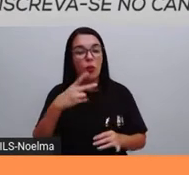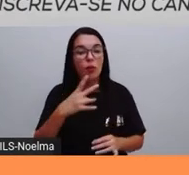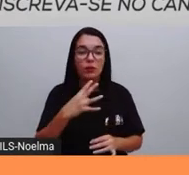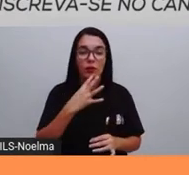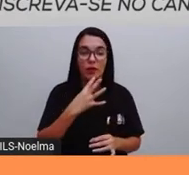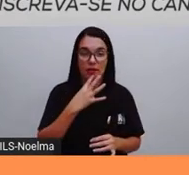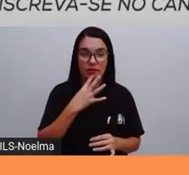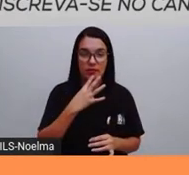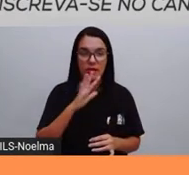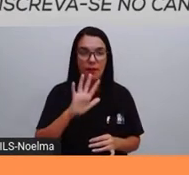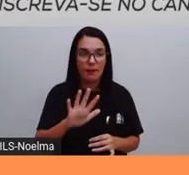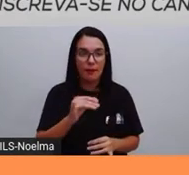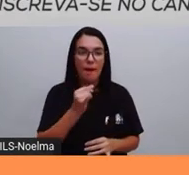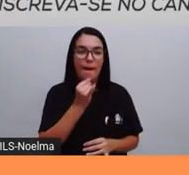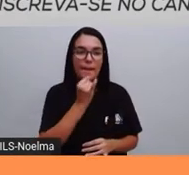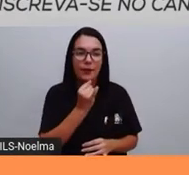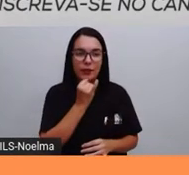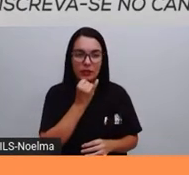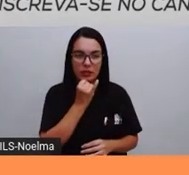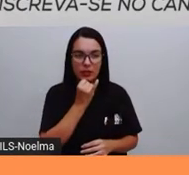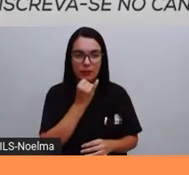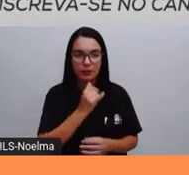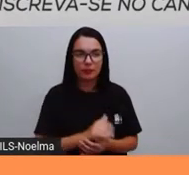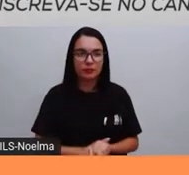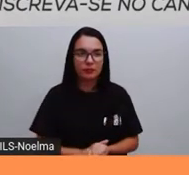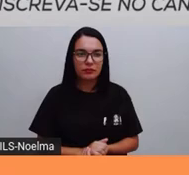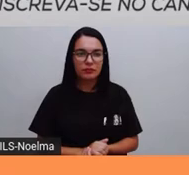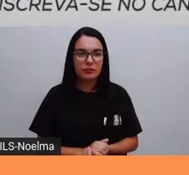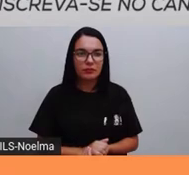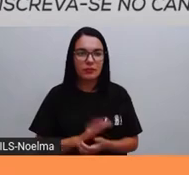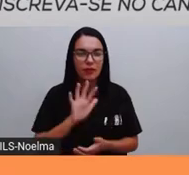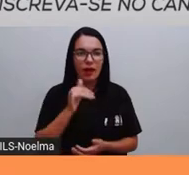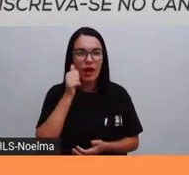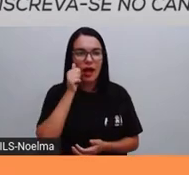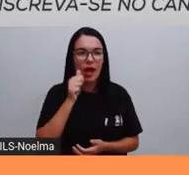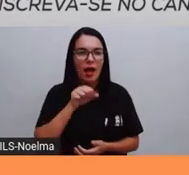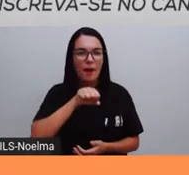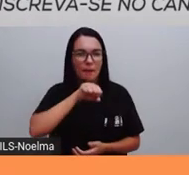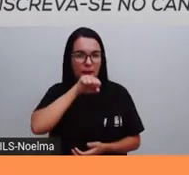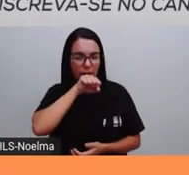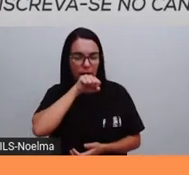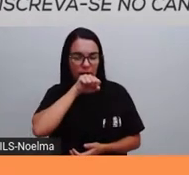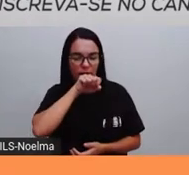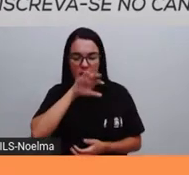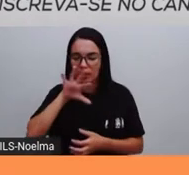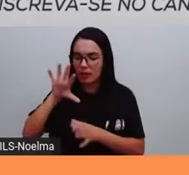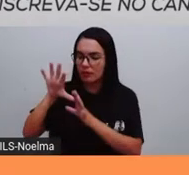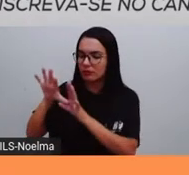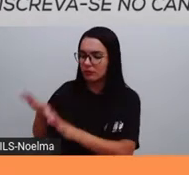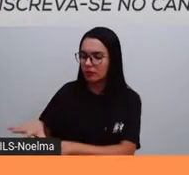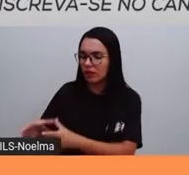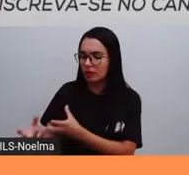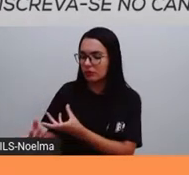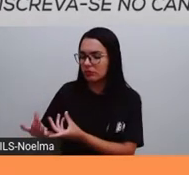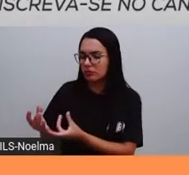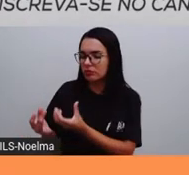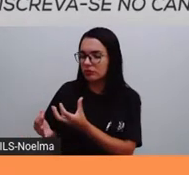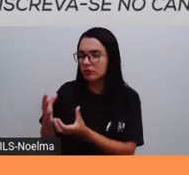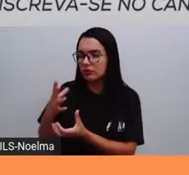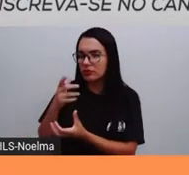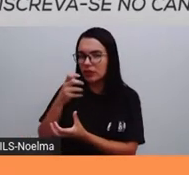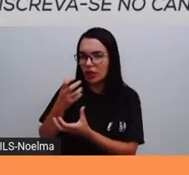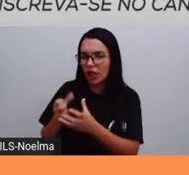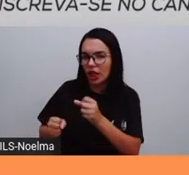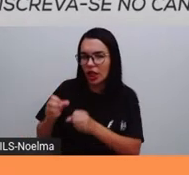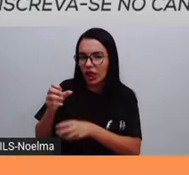por exemplo, a mamãe quando bota o leite para esquentar ali na leiteira, a leiteira muitas